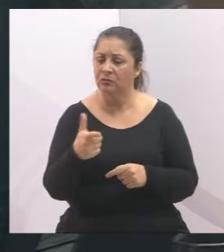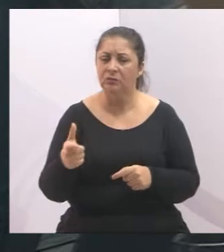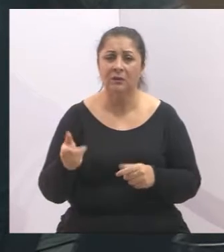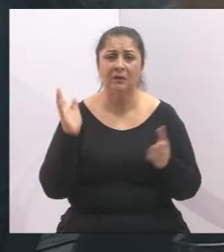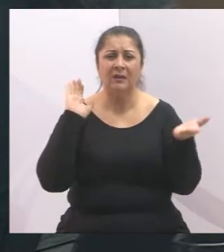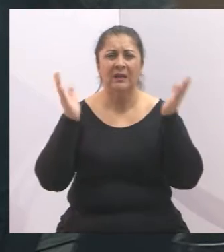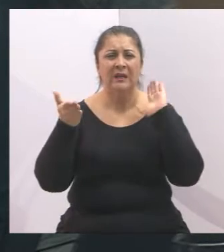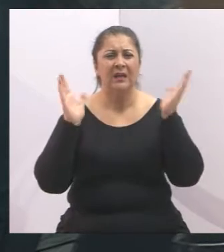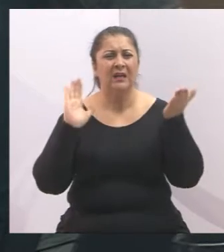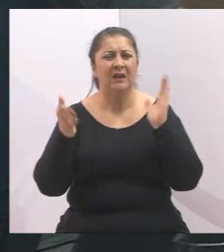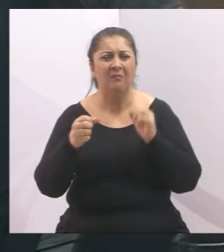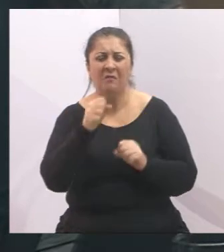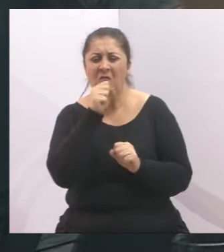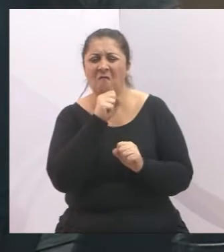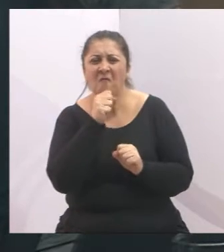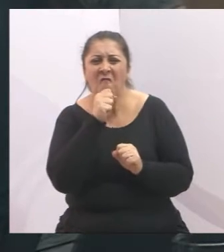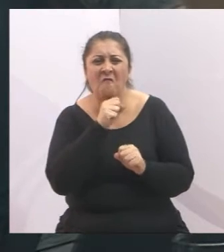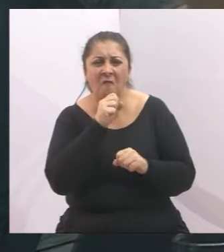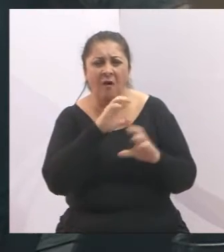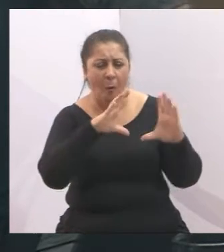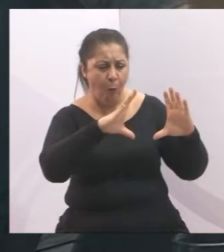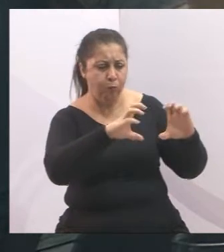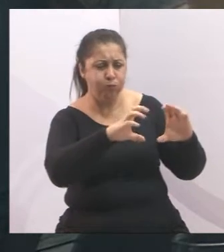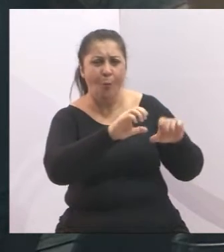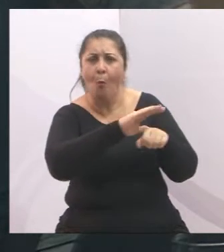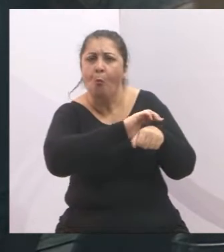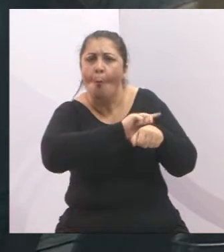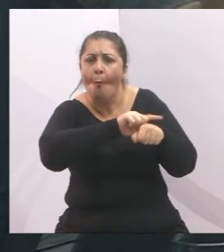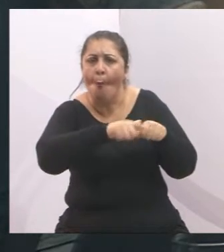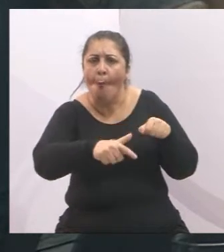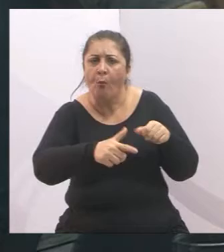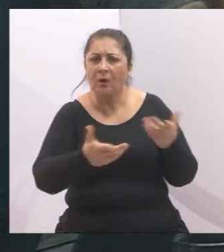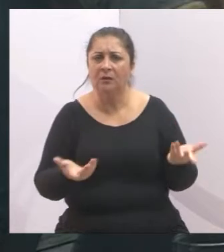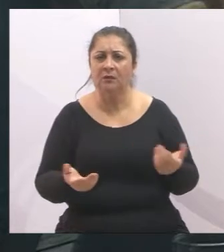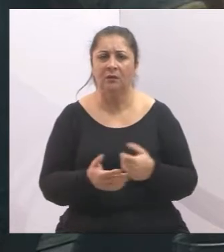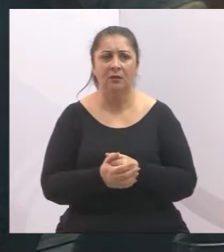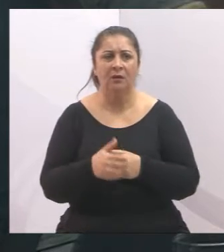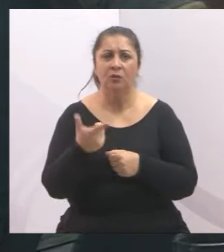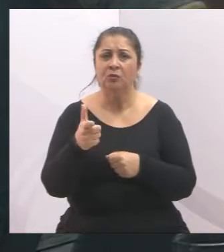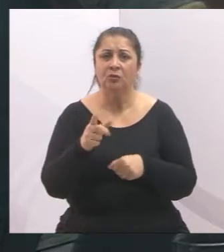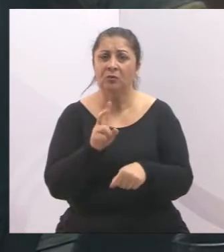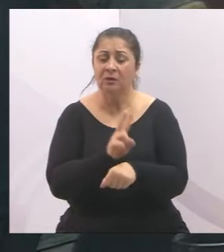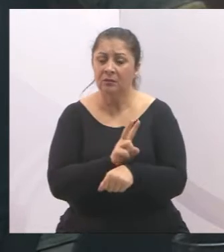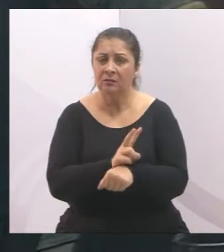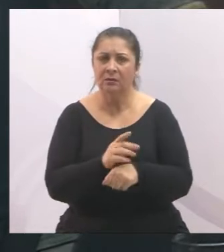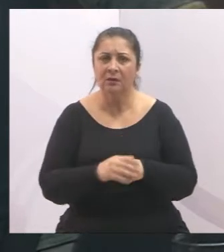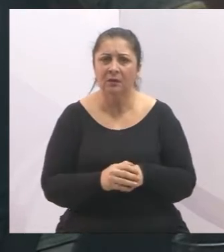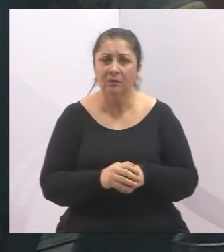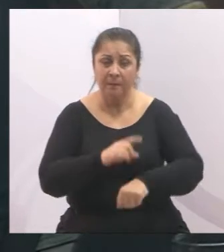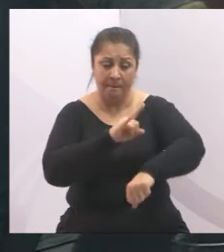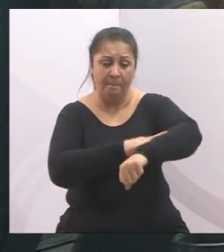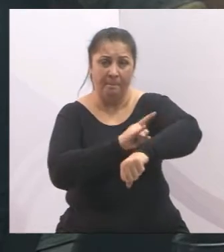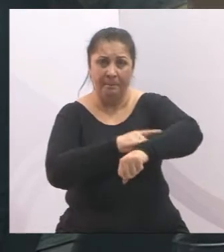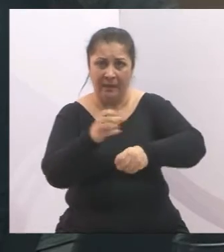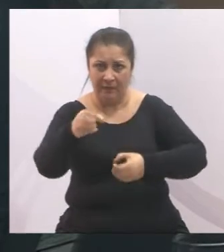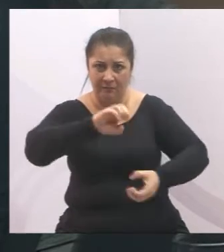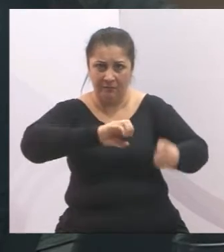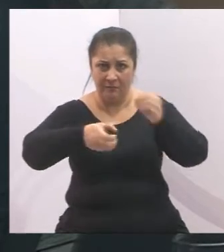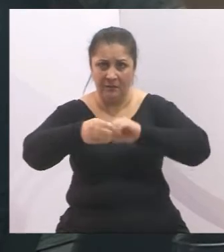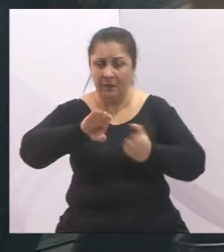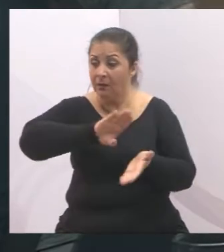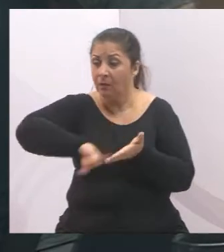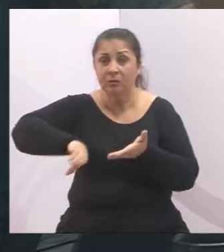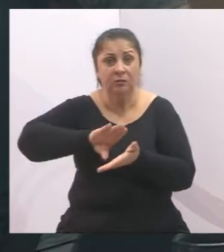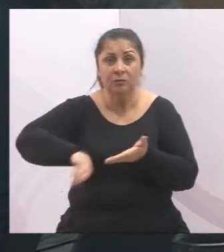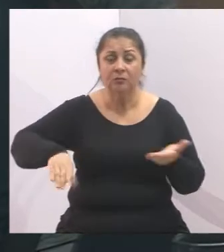caminhões sucateados com pneus carecas, freios sem manutenção, banheiros químicos que foram retirados das equipes